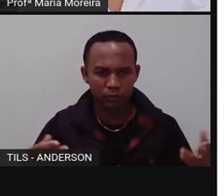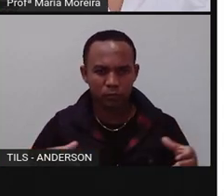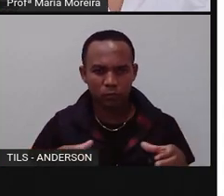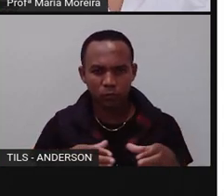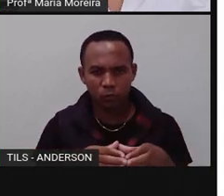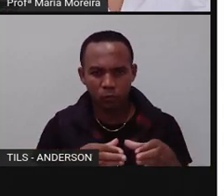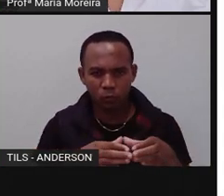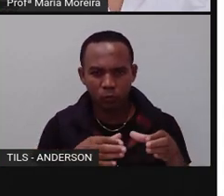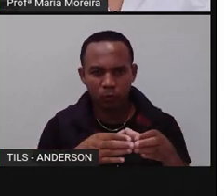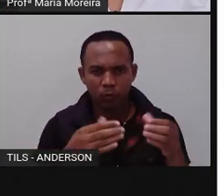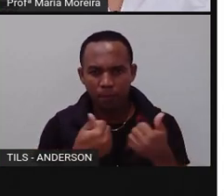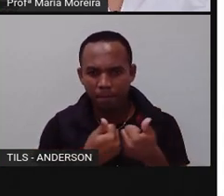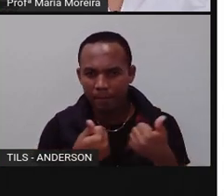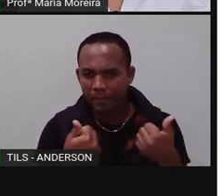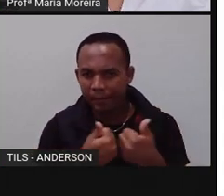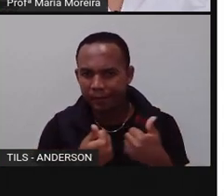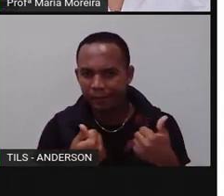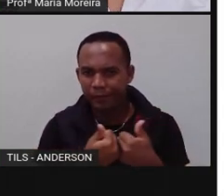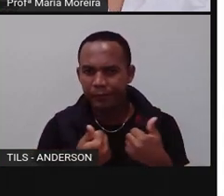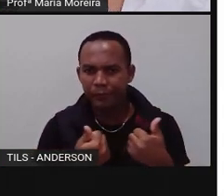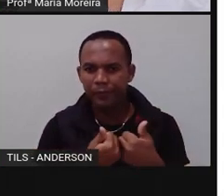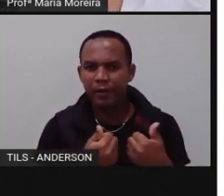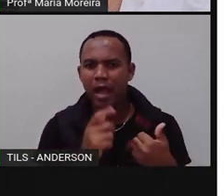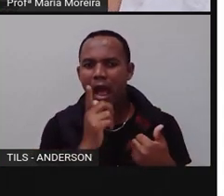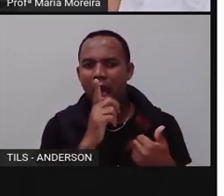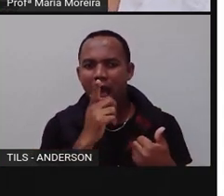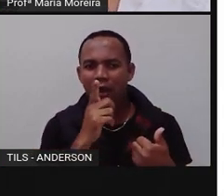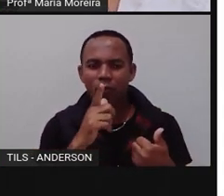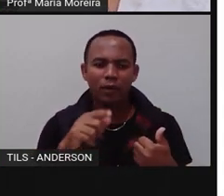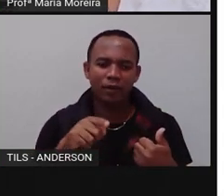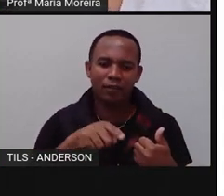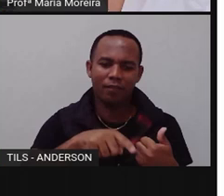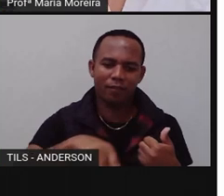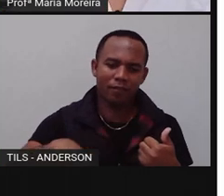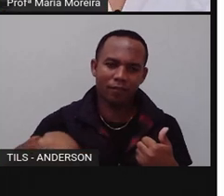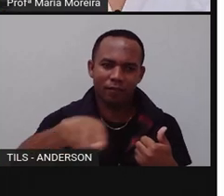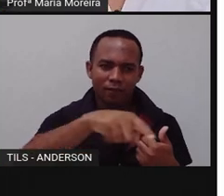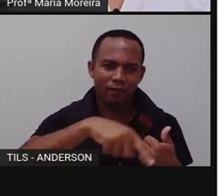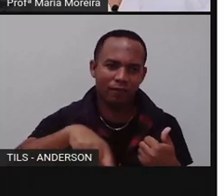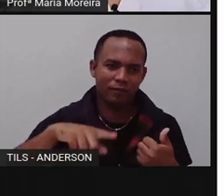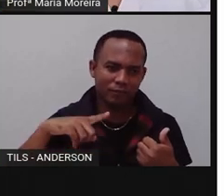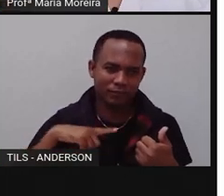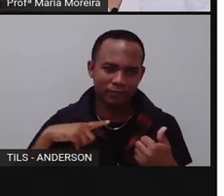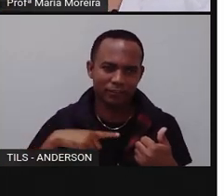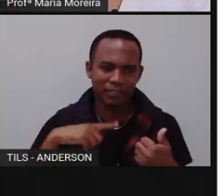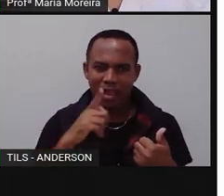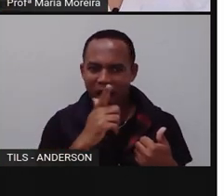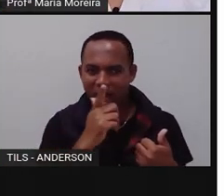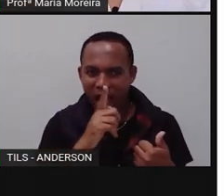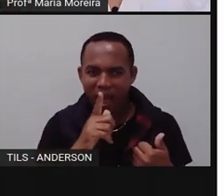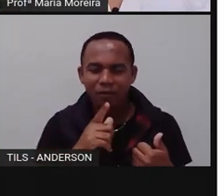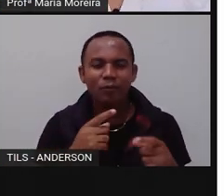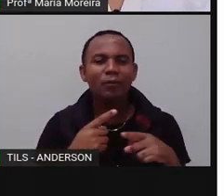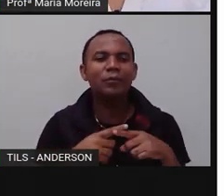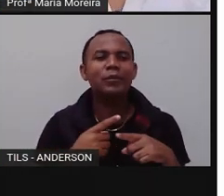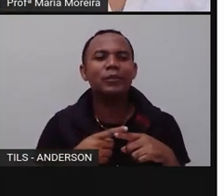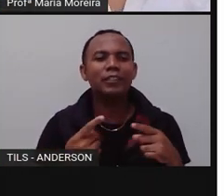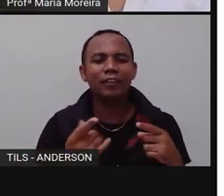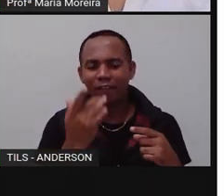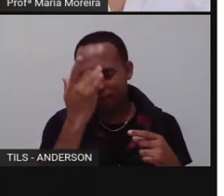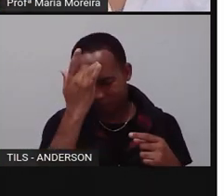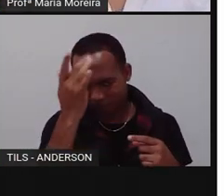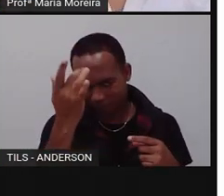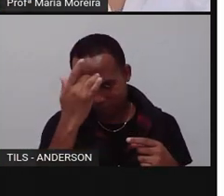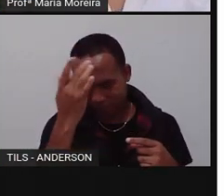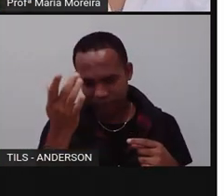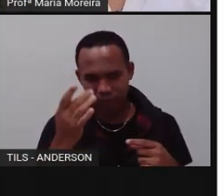se formavam próximo de quê? De água. Olha, tinha água. E por quê? Porque isso facilita o quê?